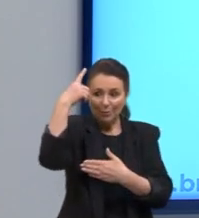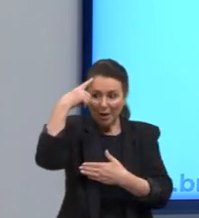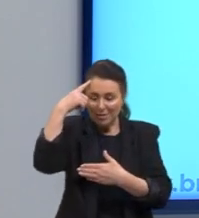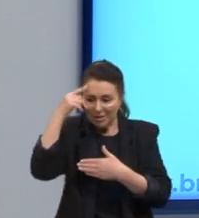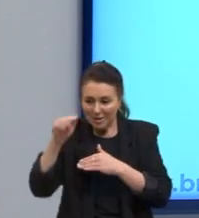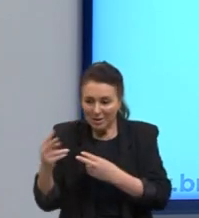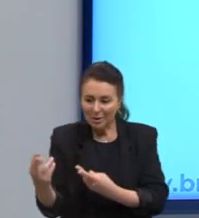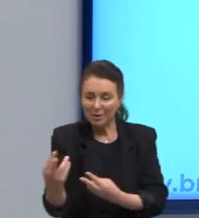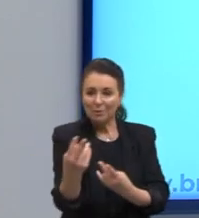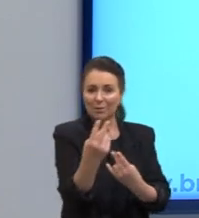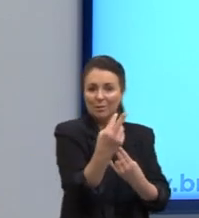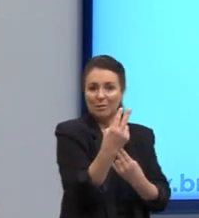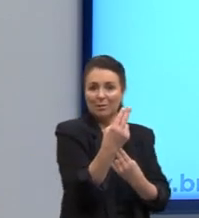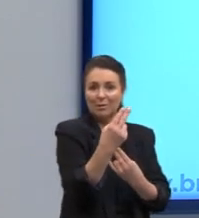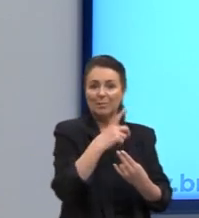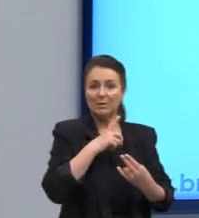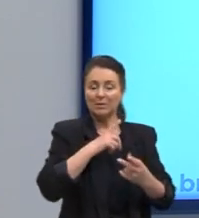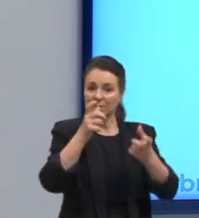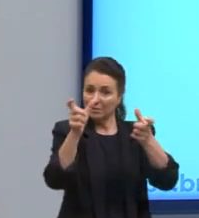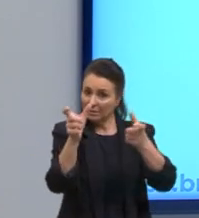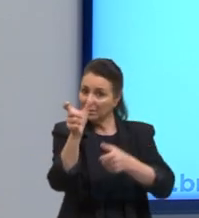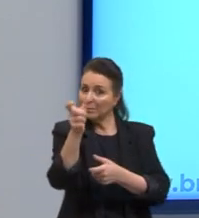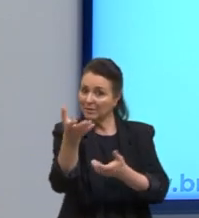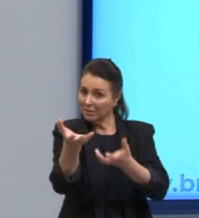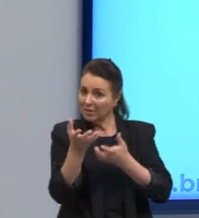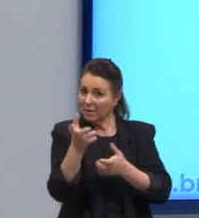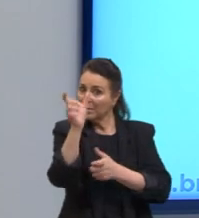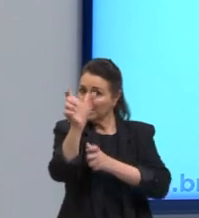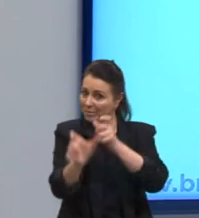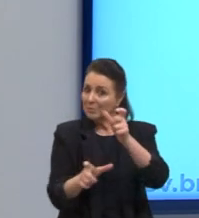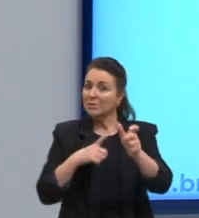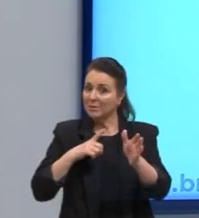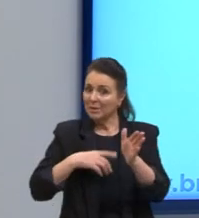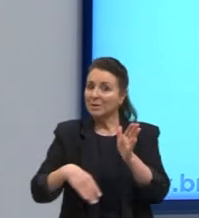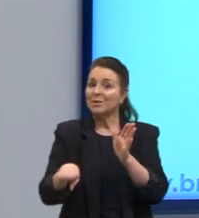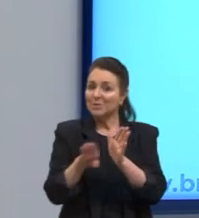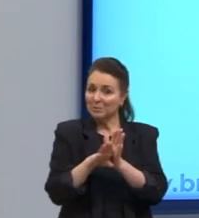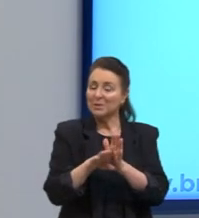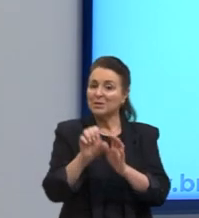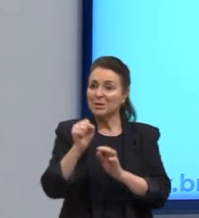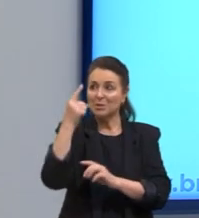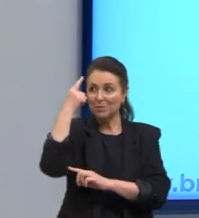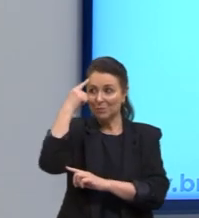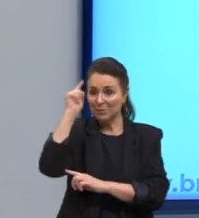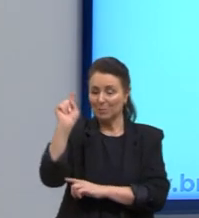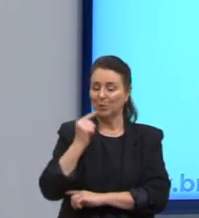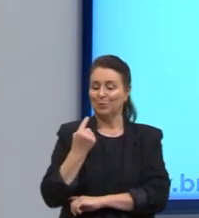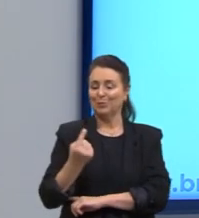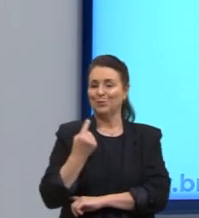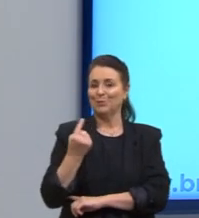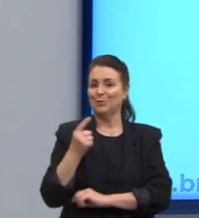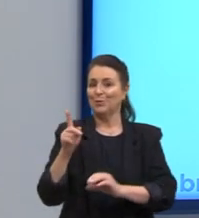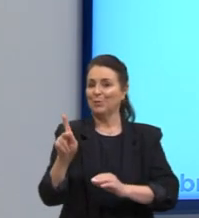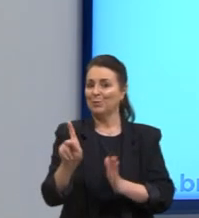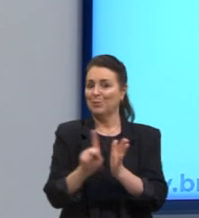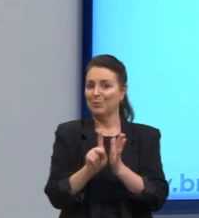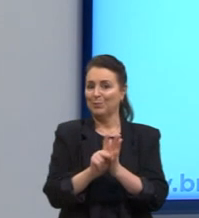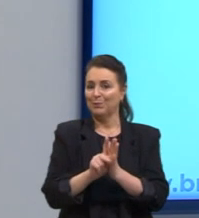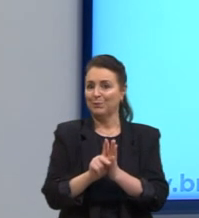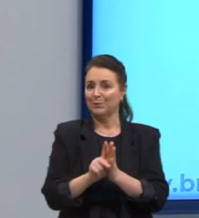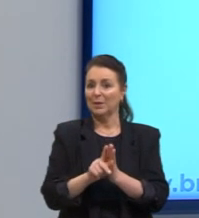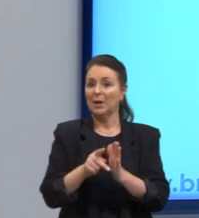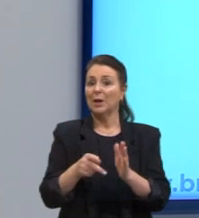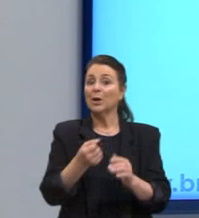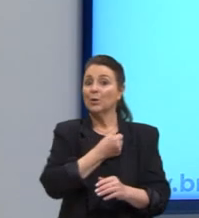quer que as pessoas tenham também as suas fronteiras e o seu pensamento individual. Questão número